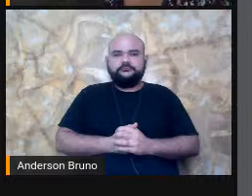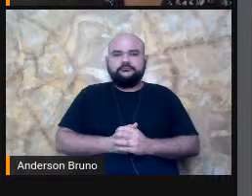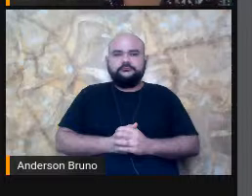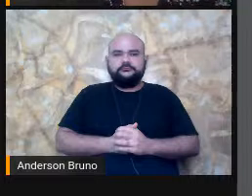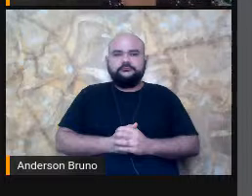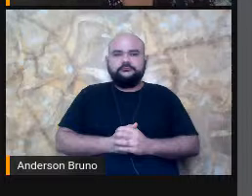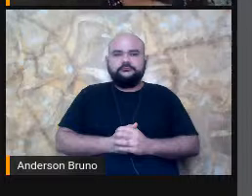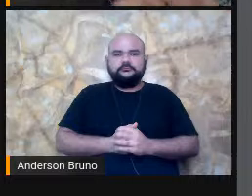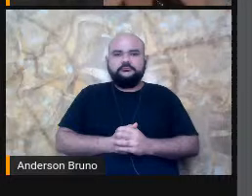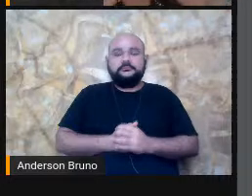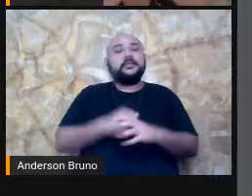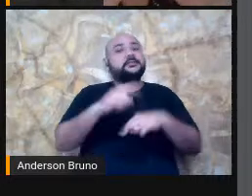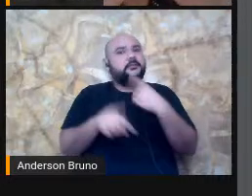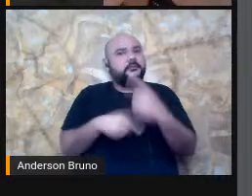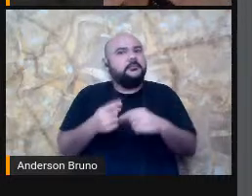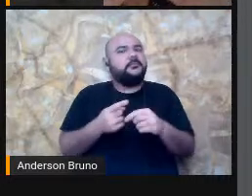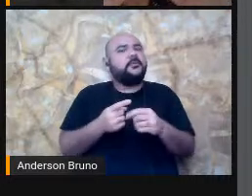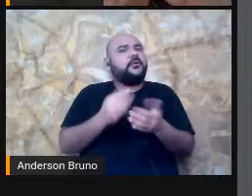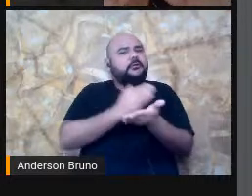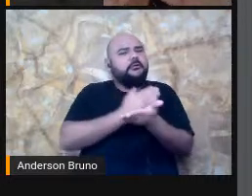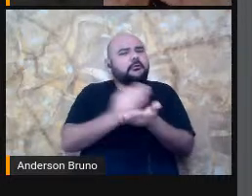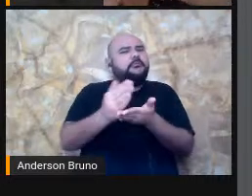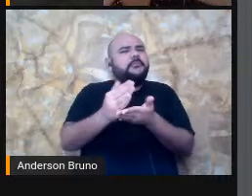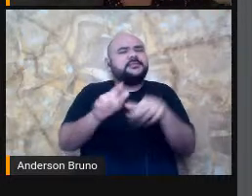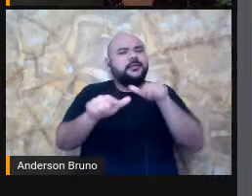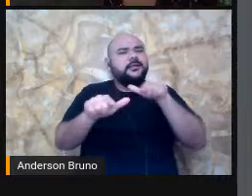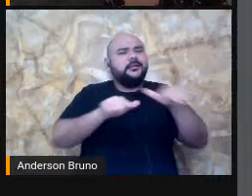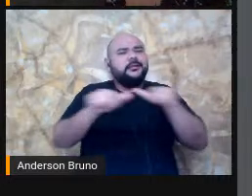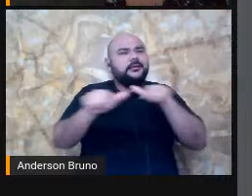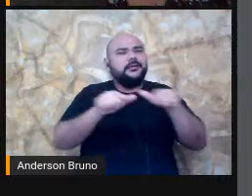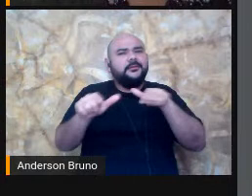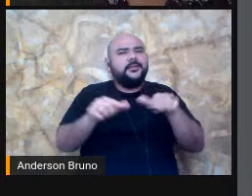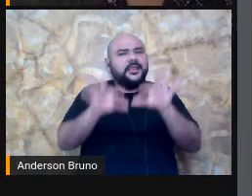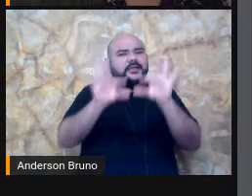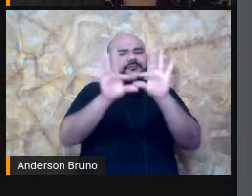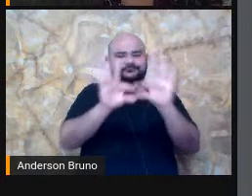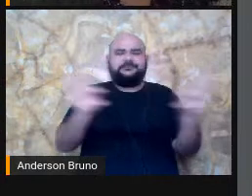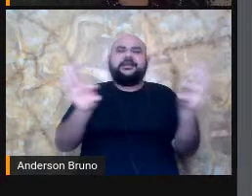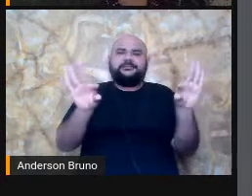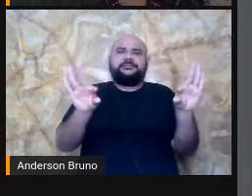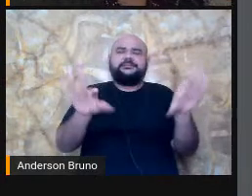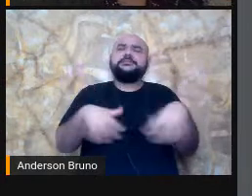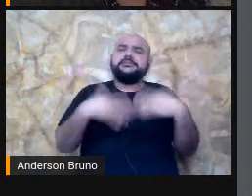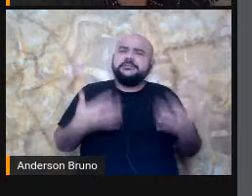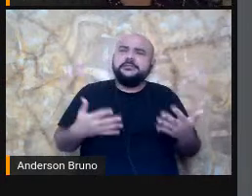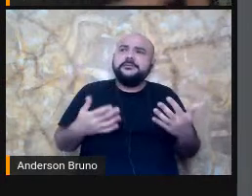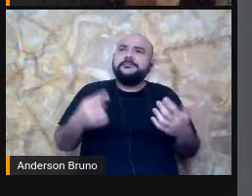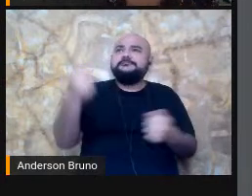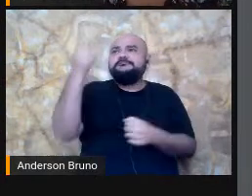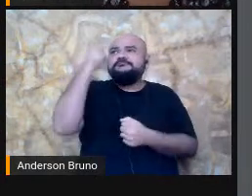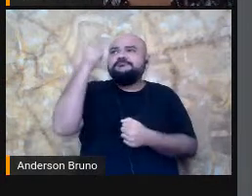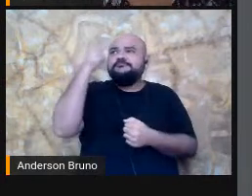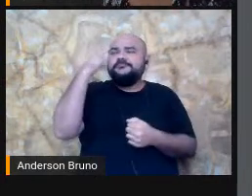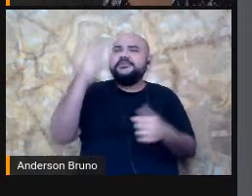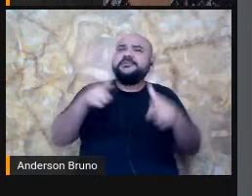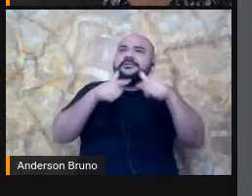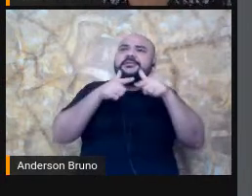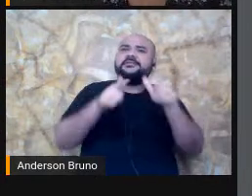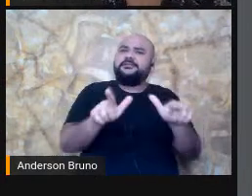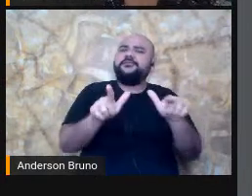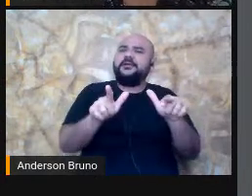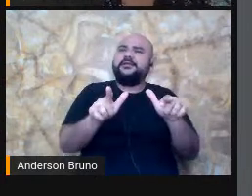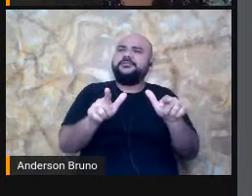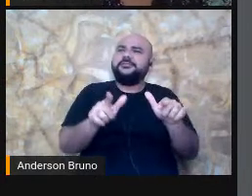trabalhar Frases Então pensem A linguagem Da maneira Que a gente Faz com a criança Pequena